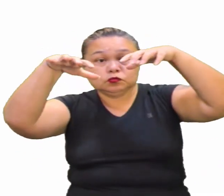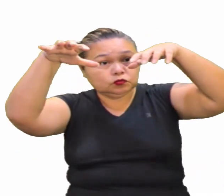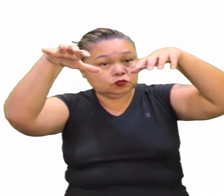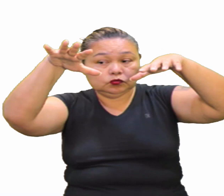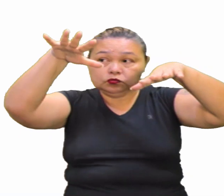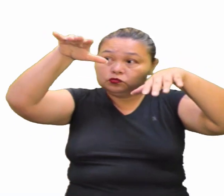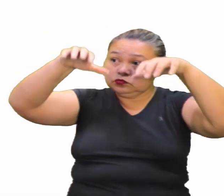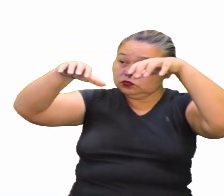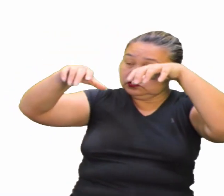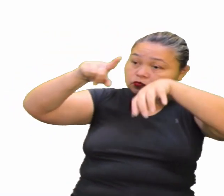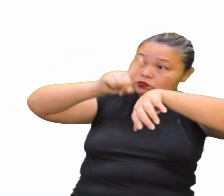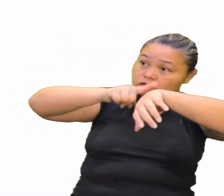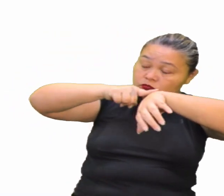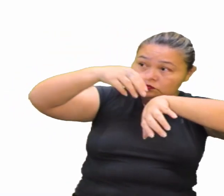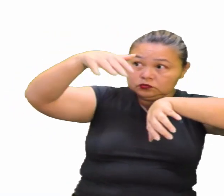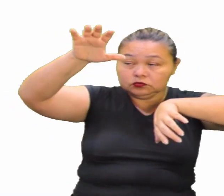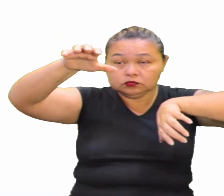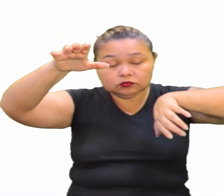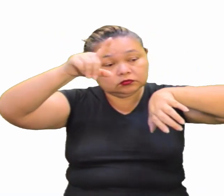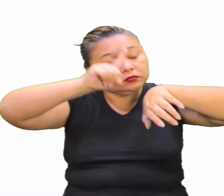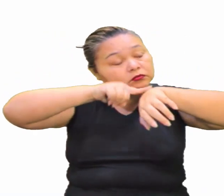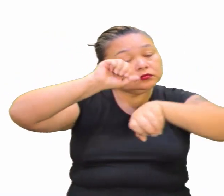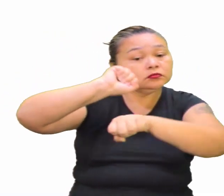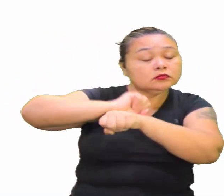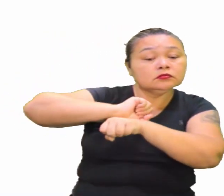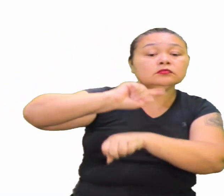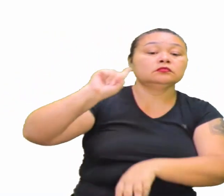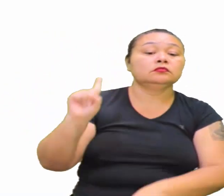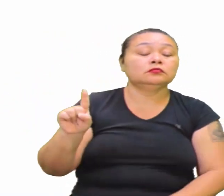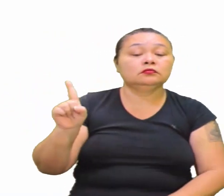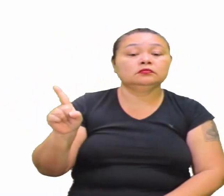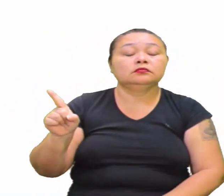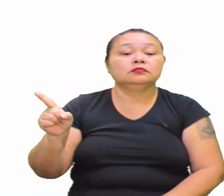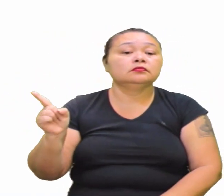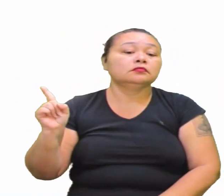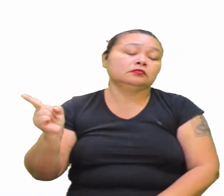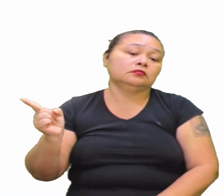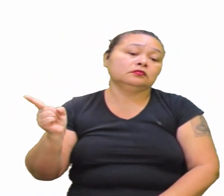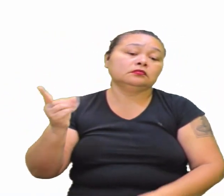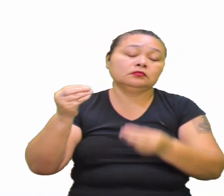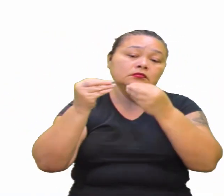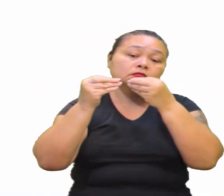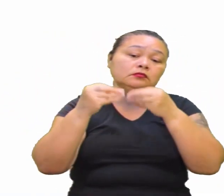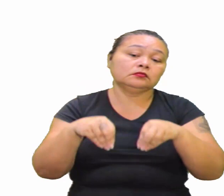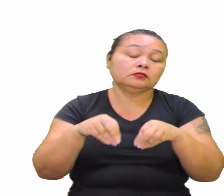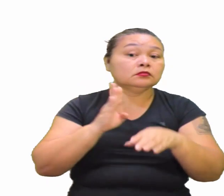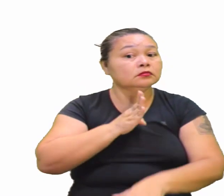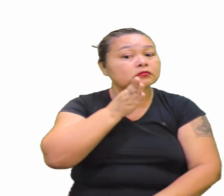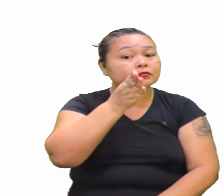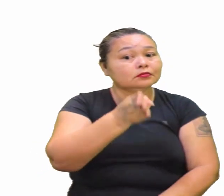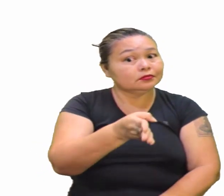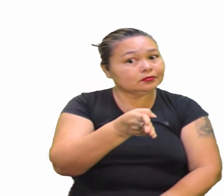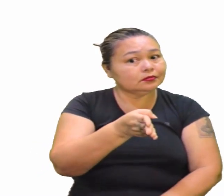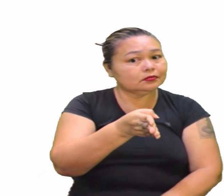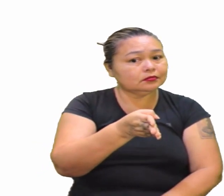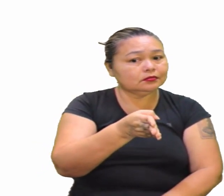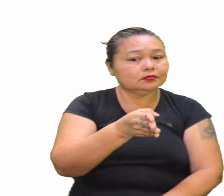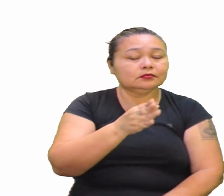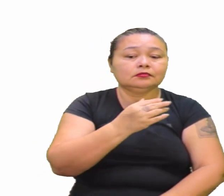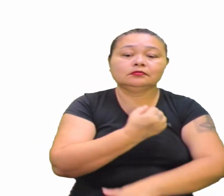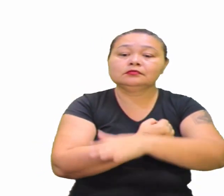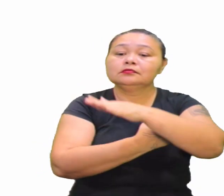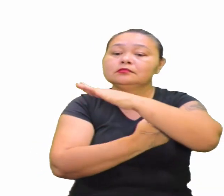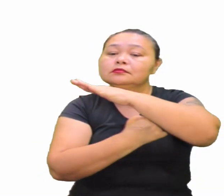chuvas É um dos pontos Tá bom? Que vai estar prejudicando Diretamente o